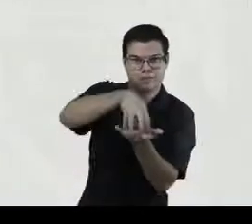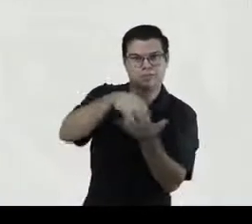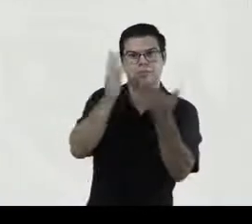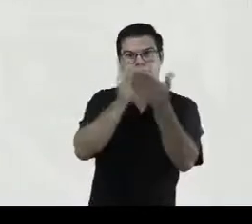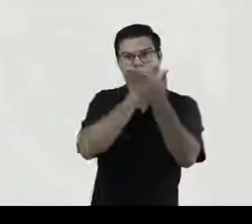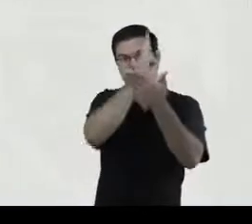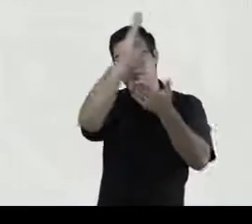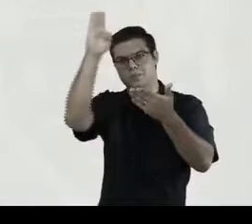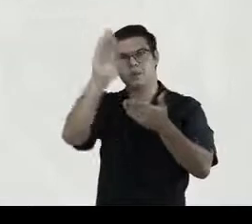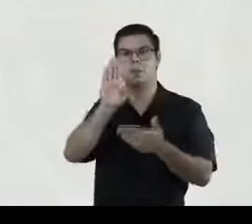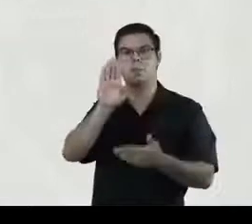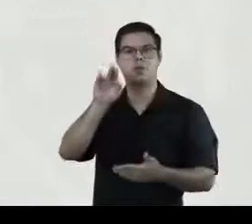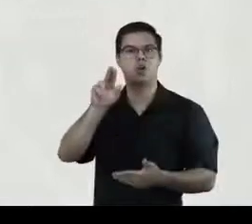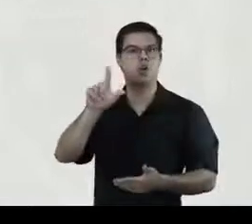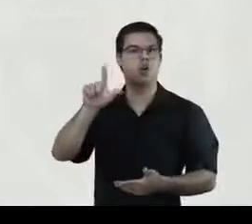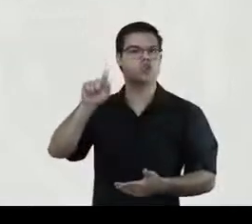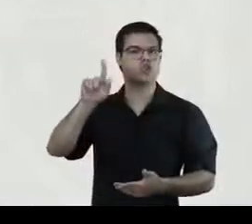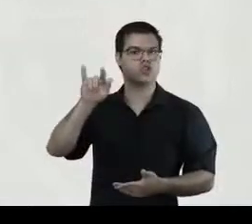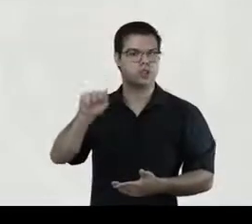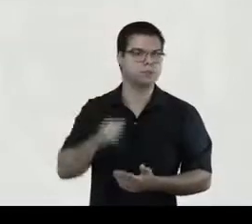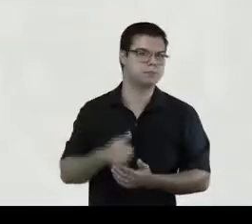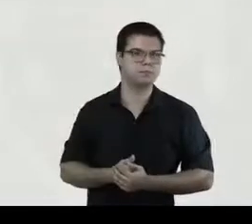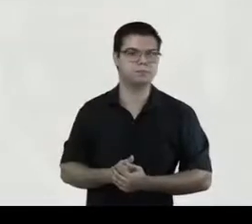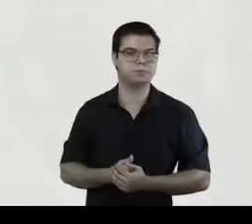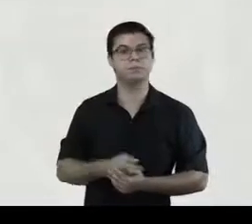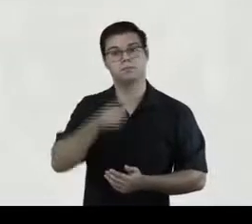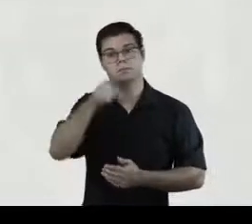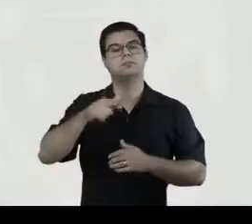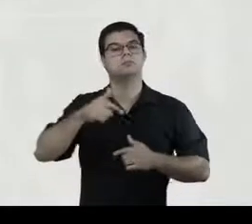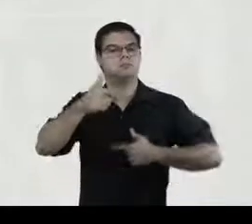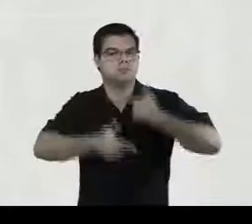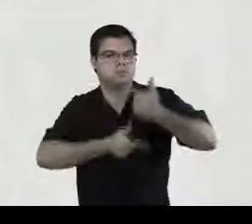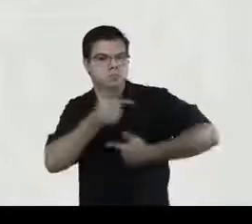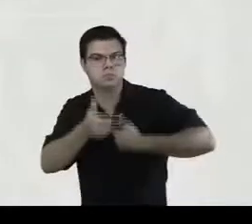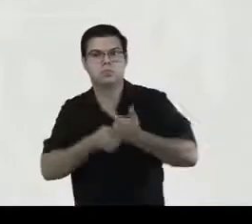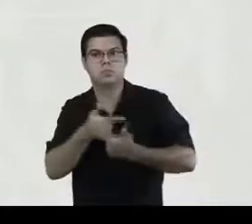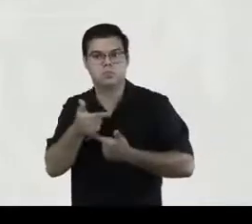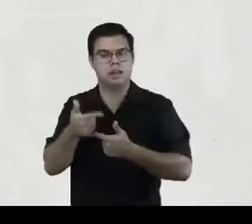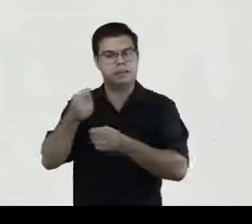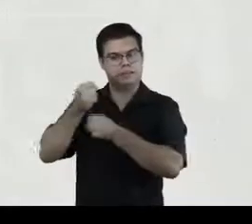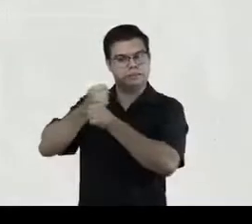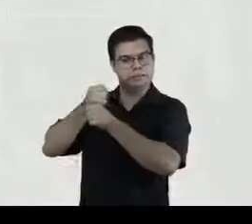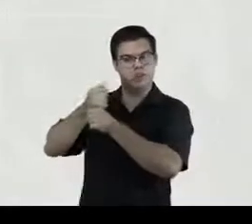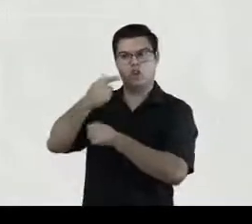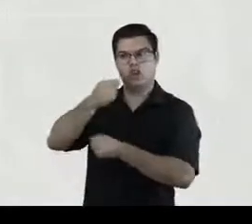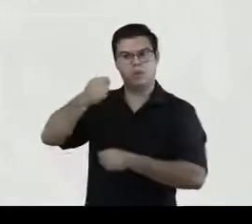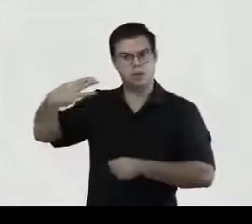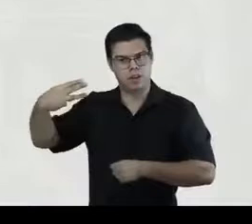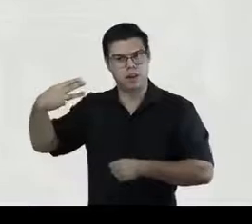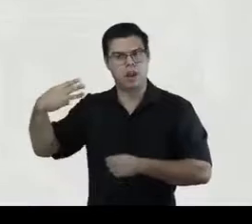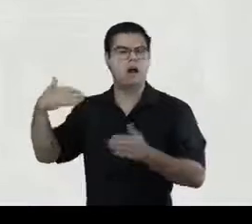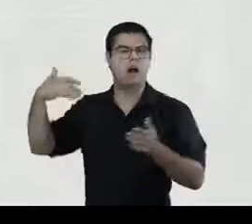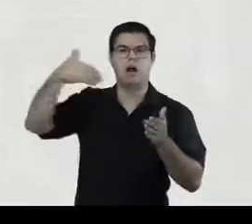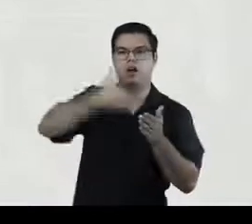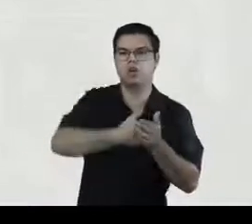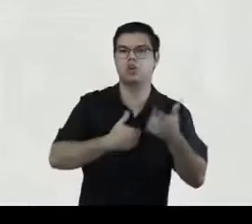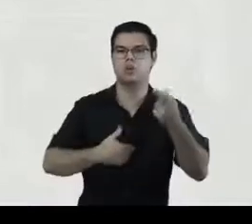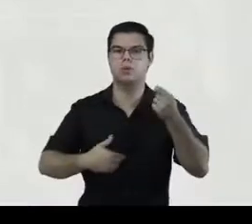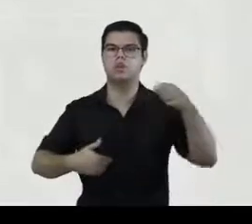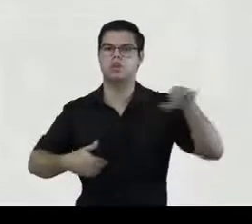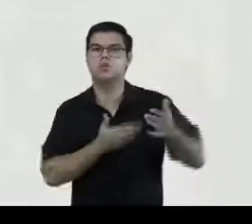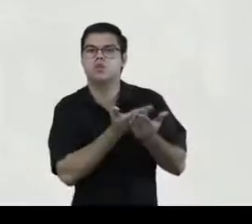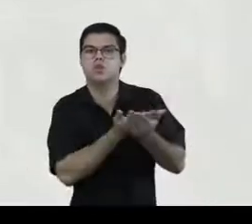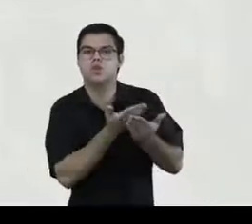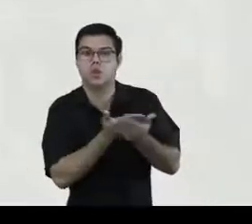É editor do Anuário Gutenberg. Entre 2003 e 2009, estudou Bibliologia, Letras